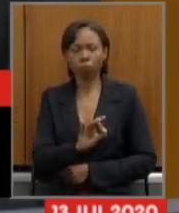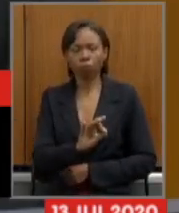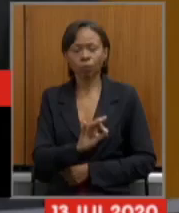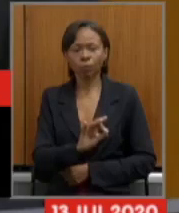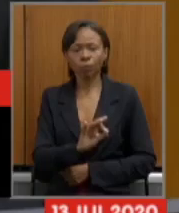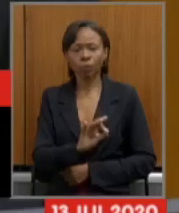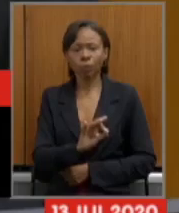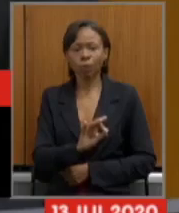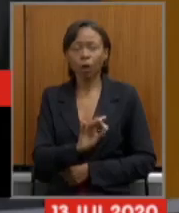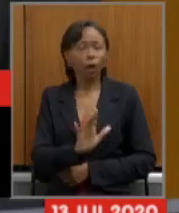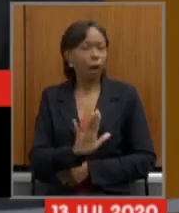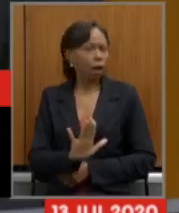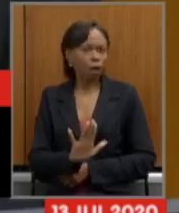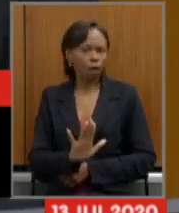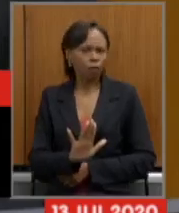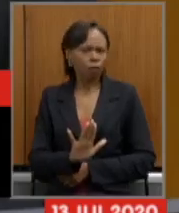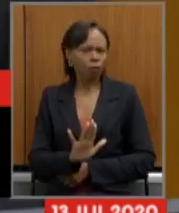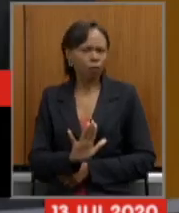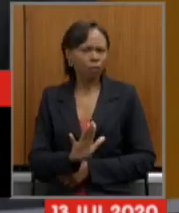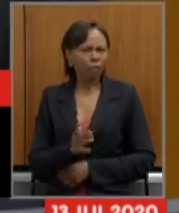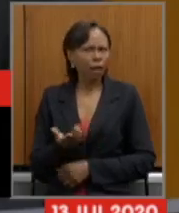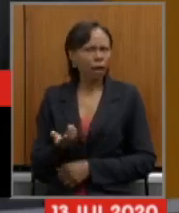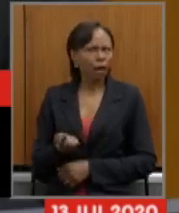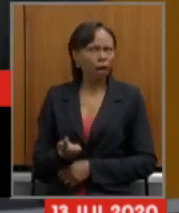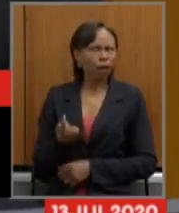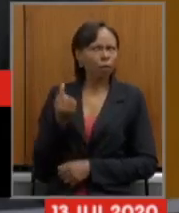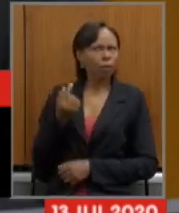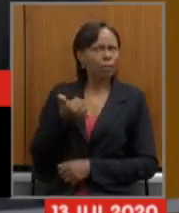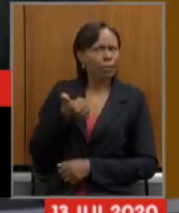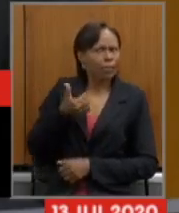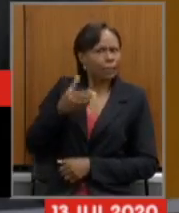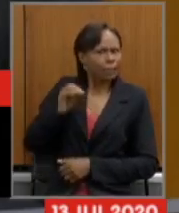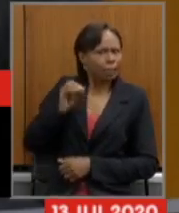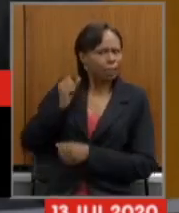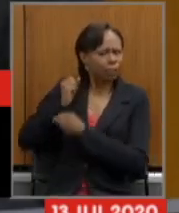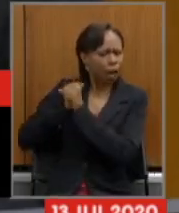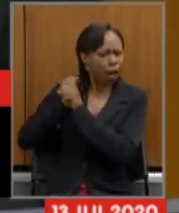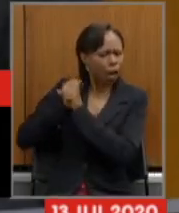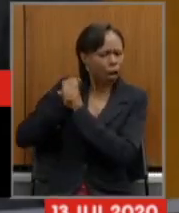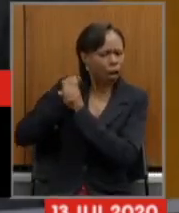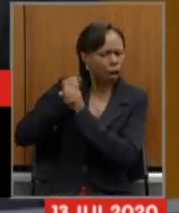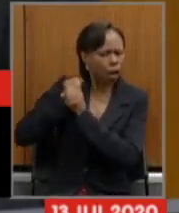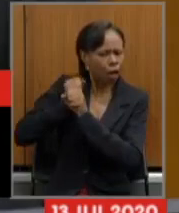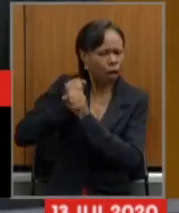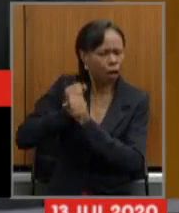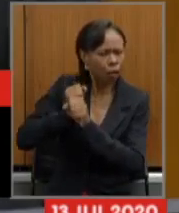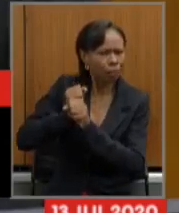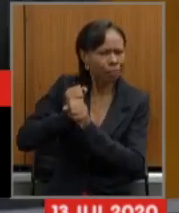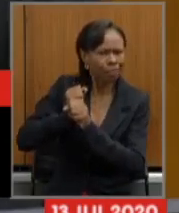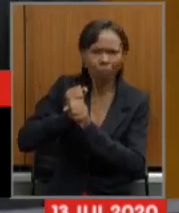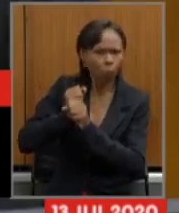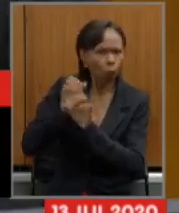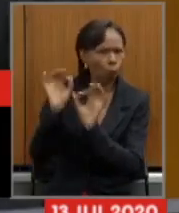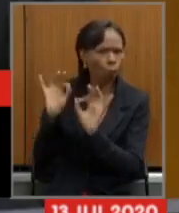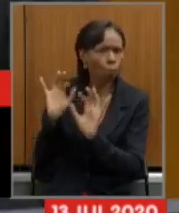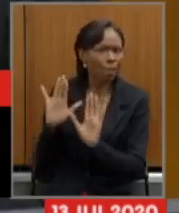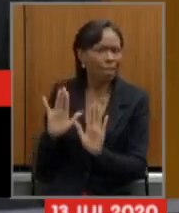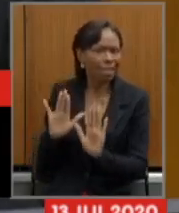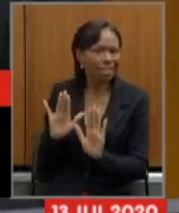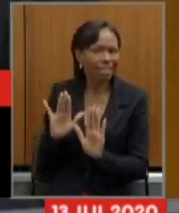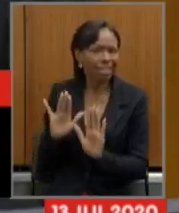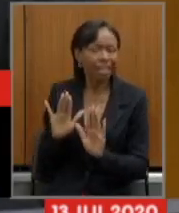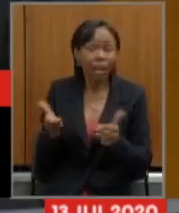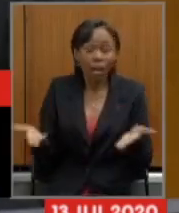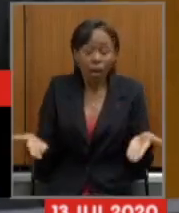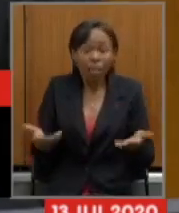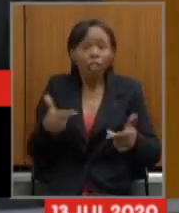visto nos últimos 10 anos nesse Estado. Estão sendo tomadas ações